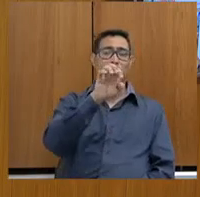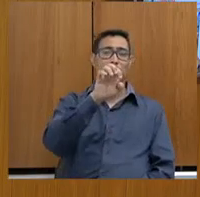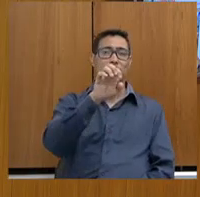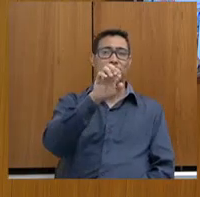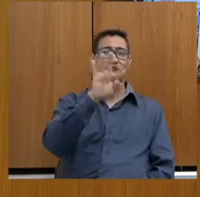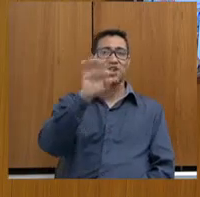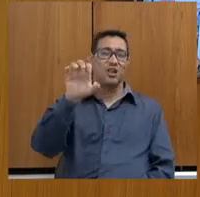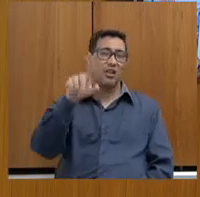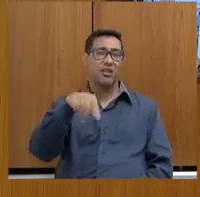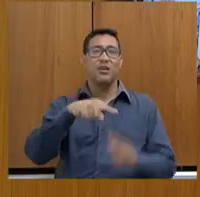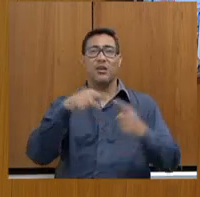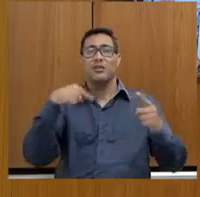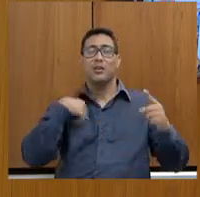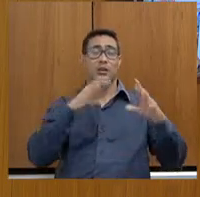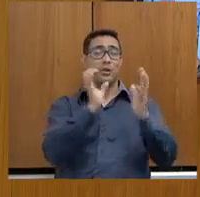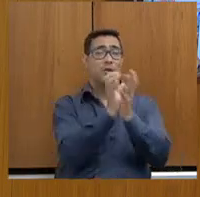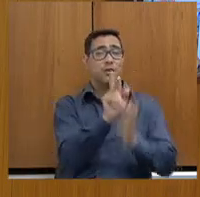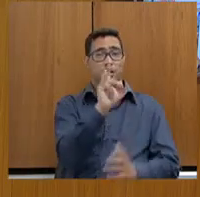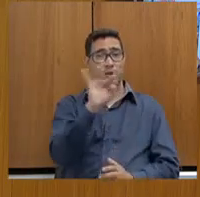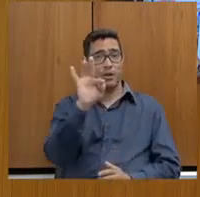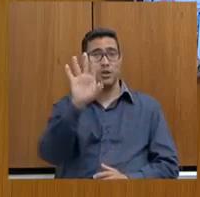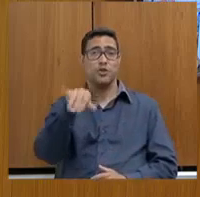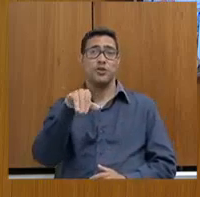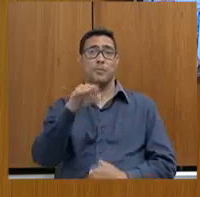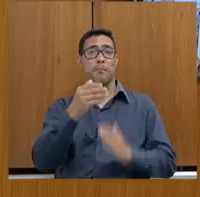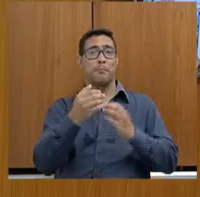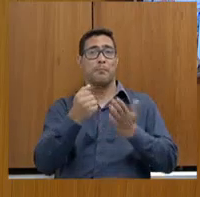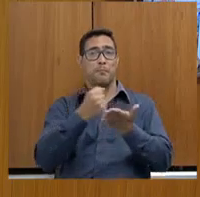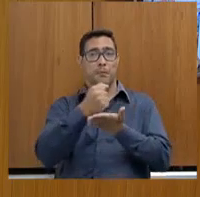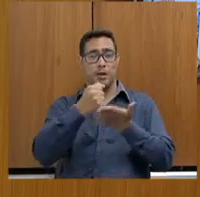Então, esse kit básico, incluindo o Tornicate.